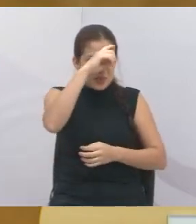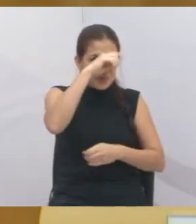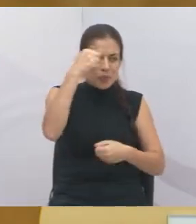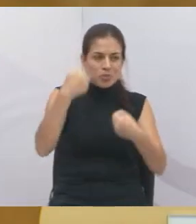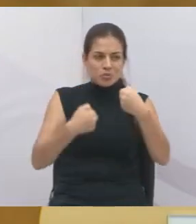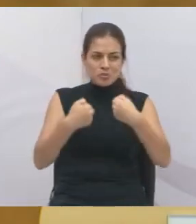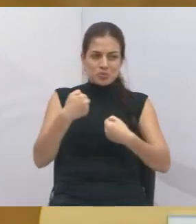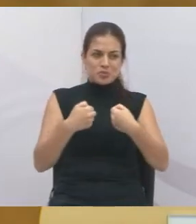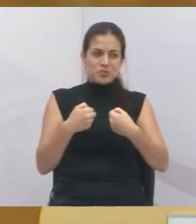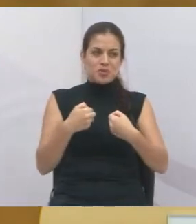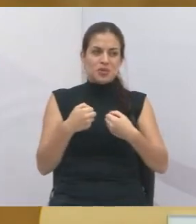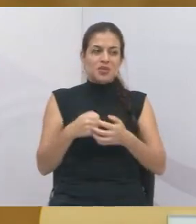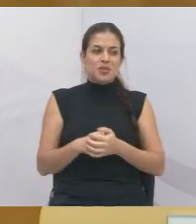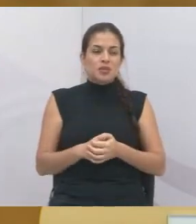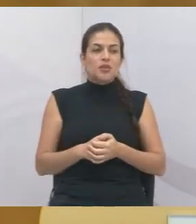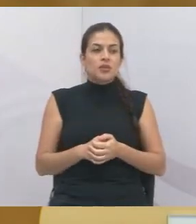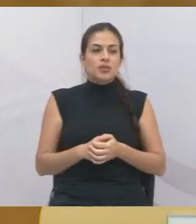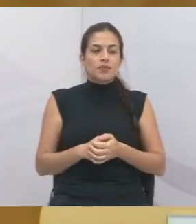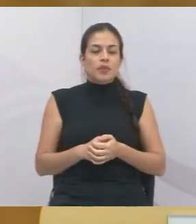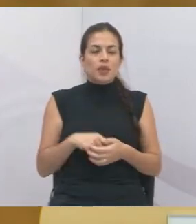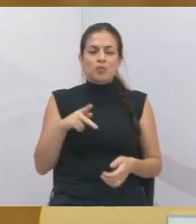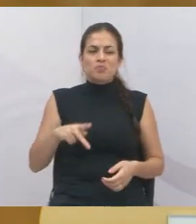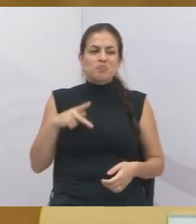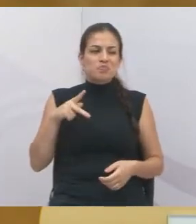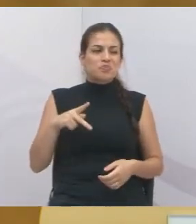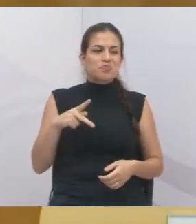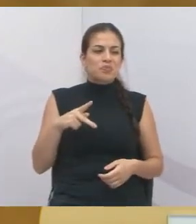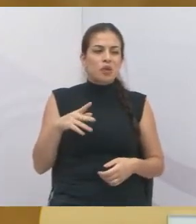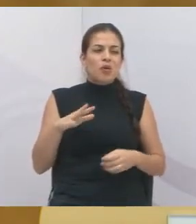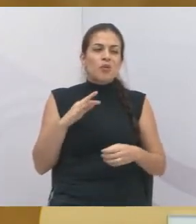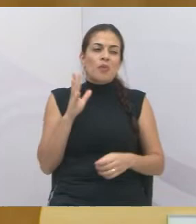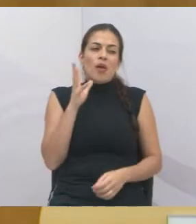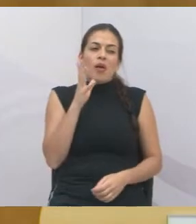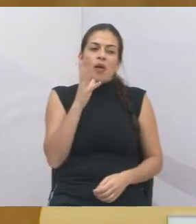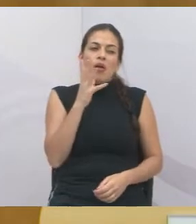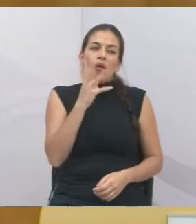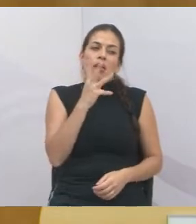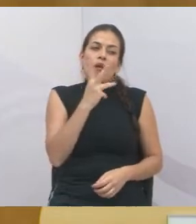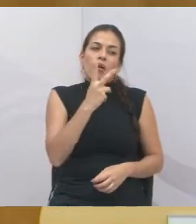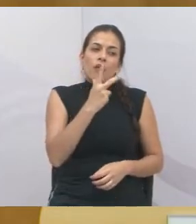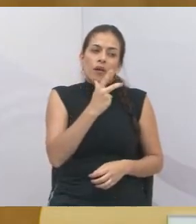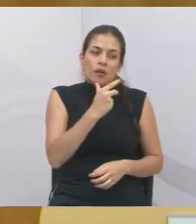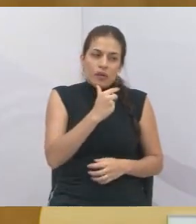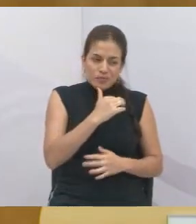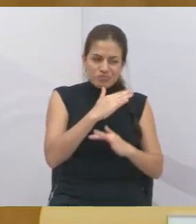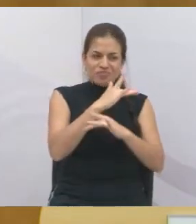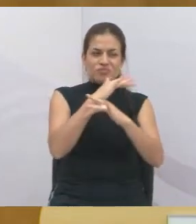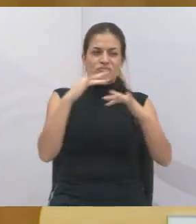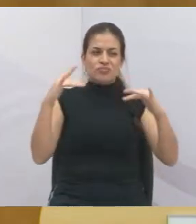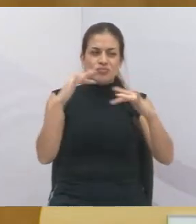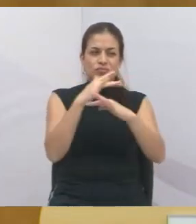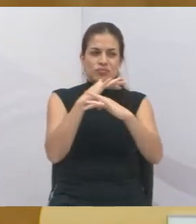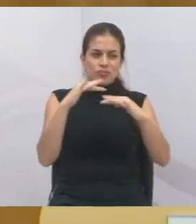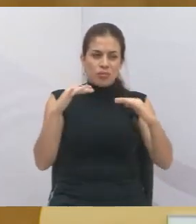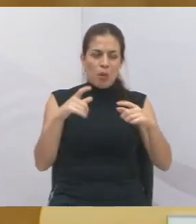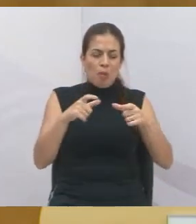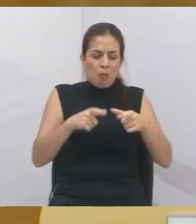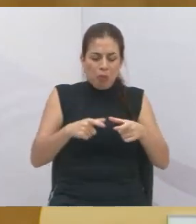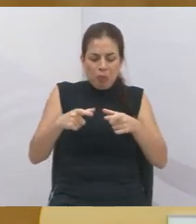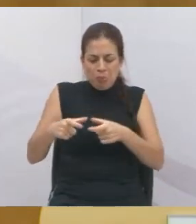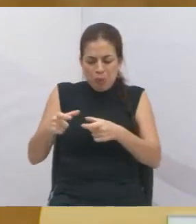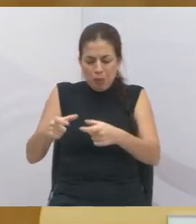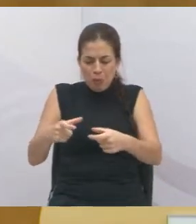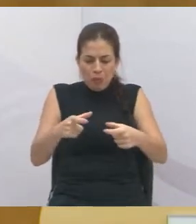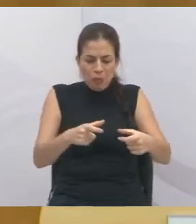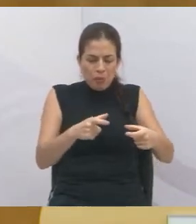nossa população, que tem enfrentado uma lentidão danada no trânsito, muitos buracos ali na via.